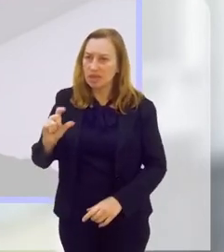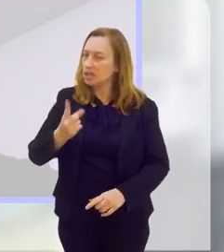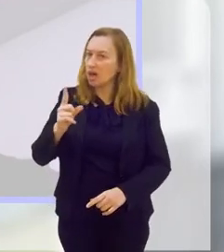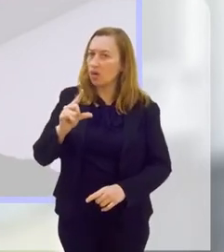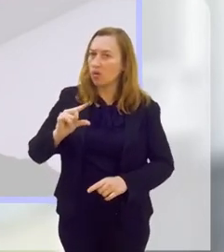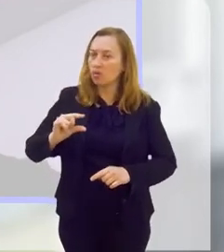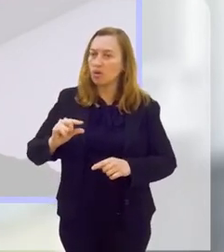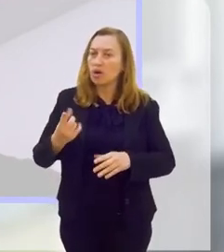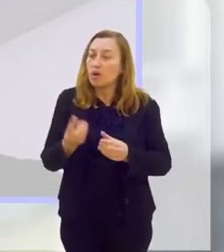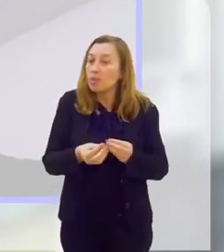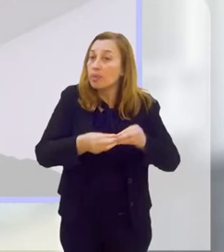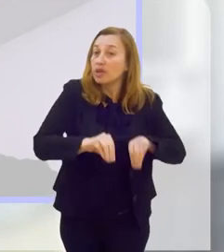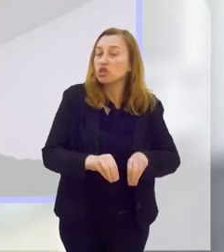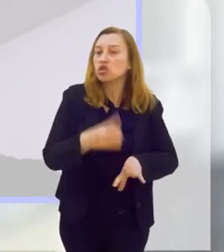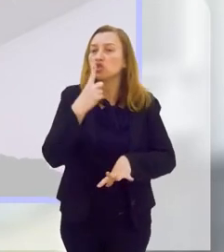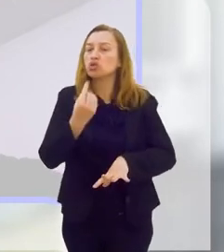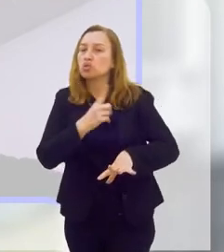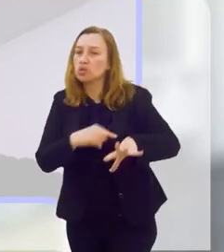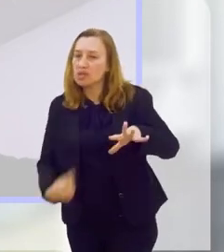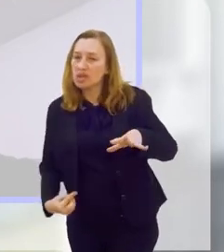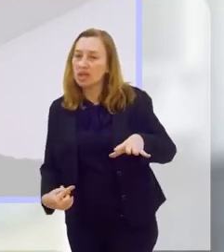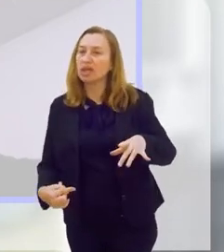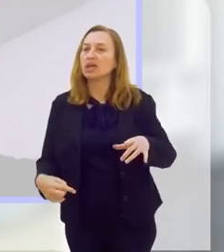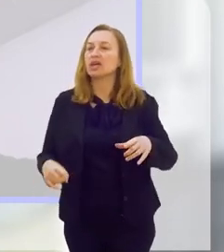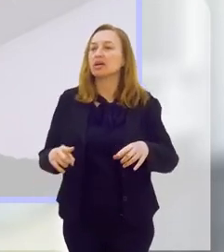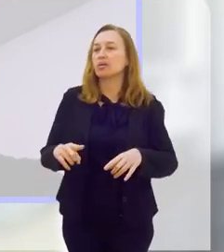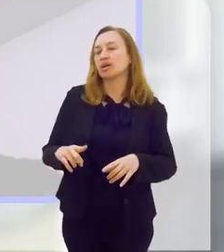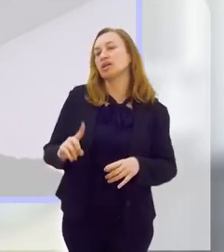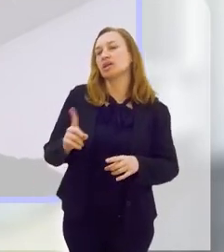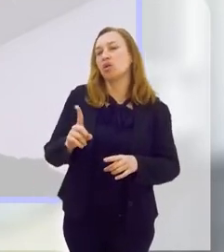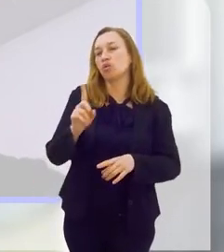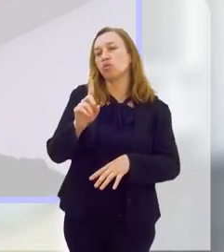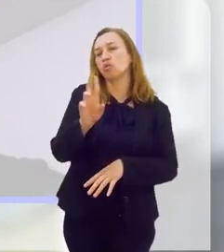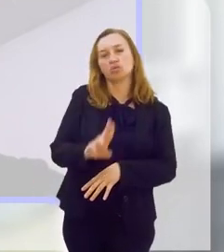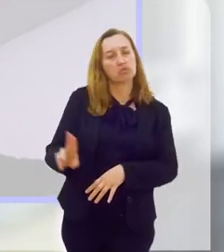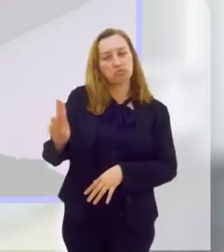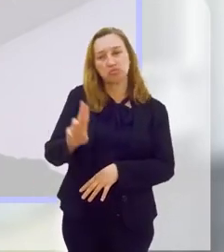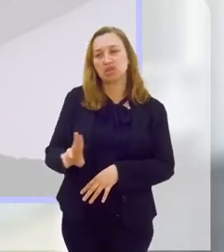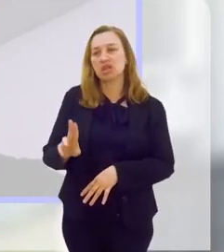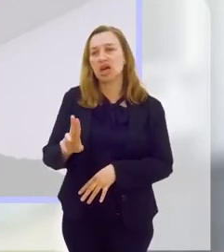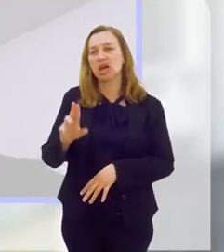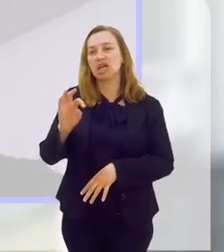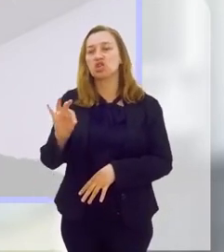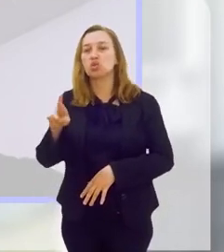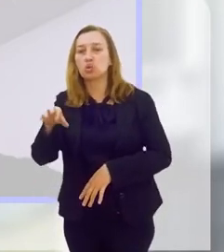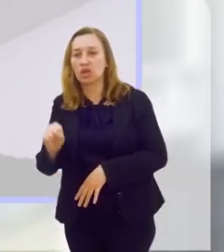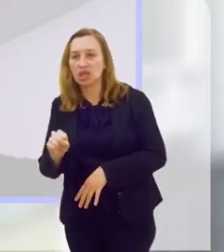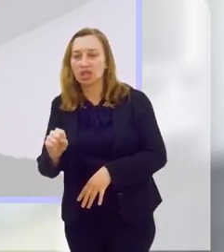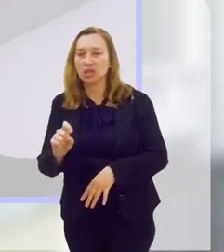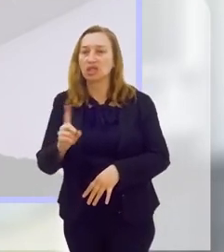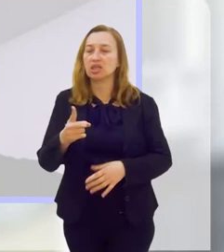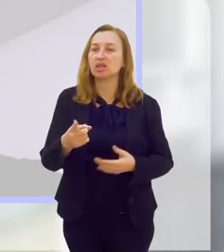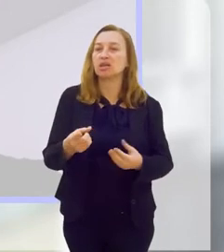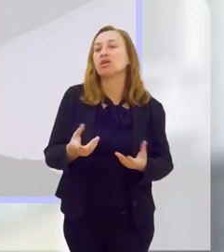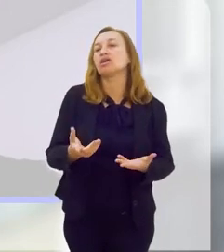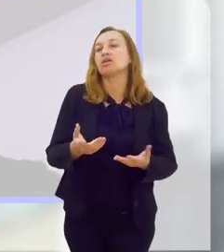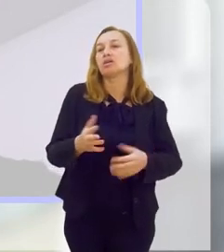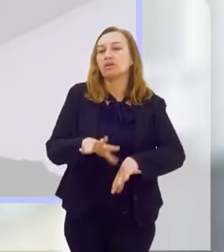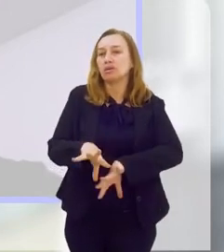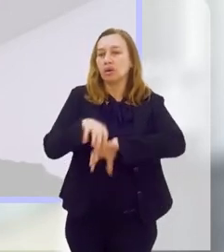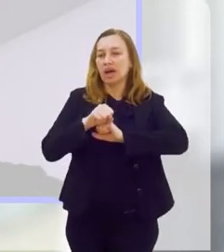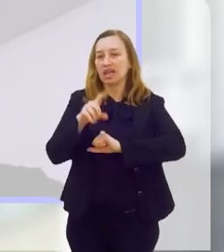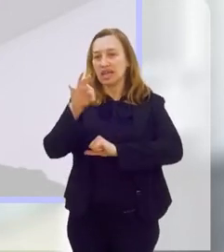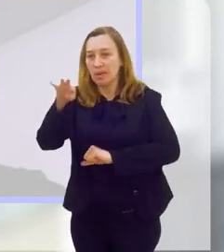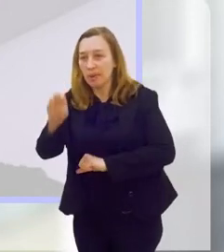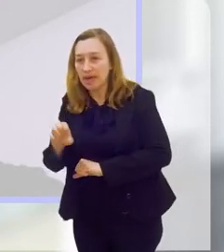aumente no sangue, não leve à resistência à insulina e, consequentemente, ao diabetes. Então, seria um fator